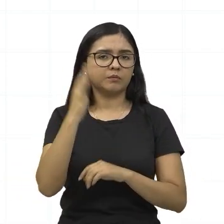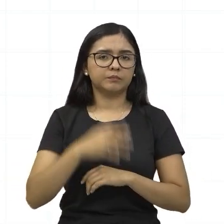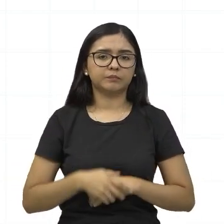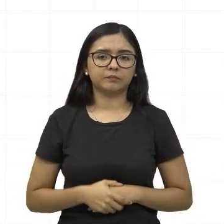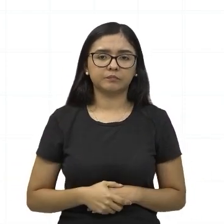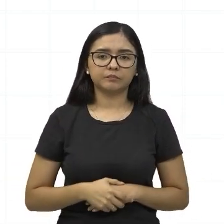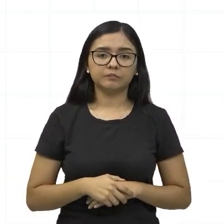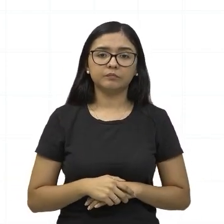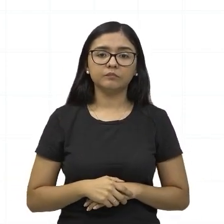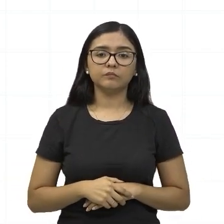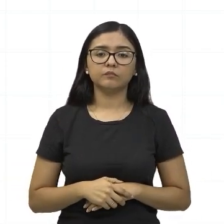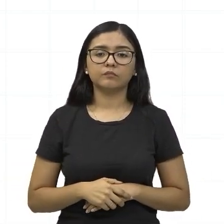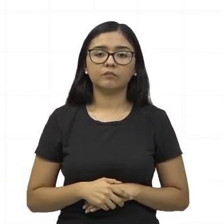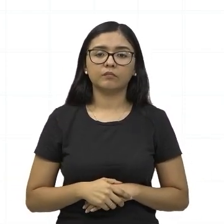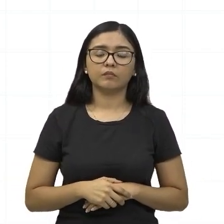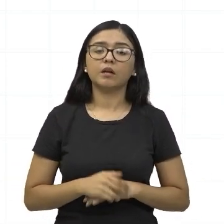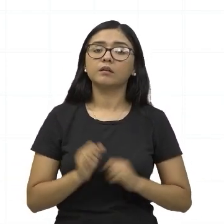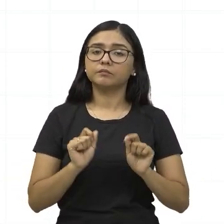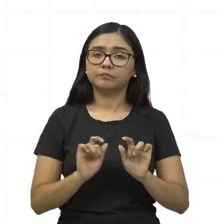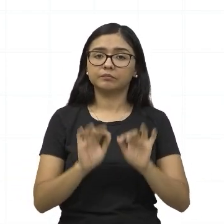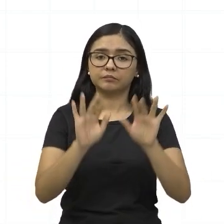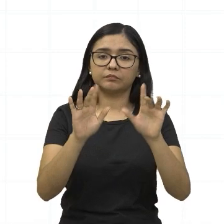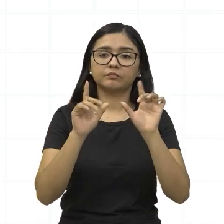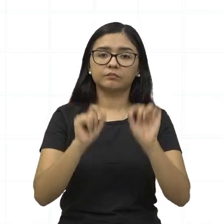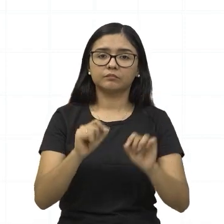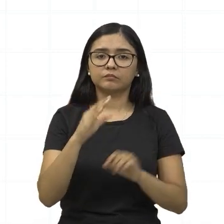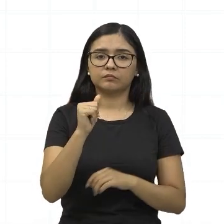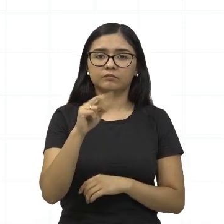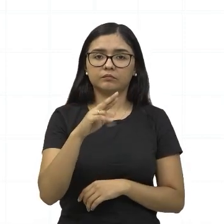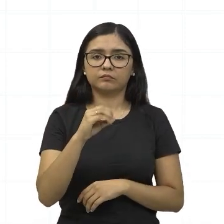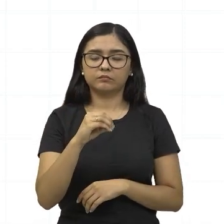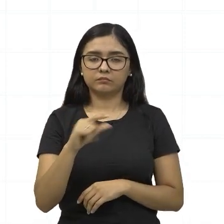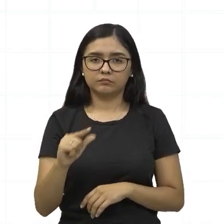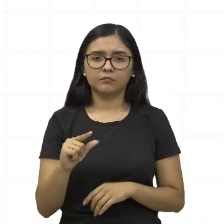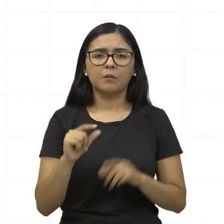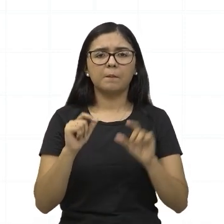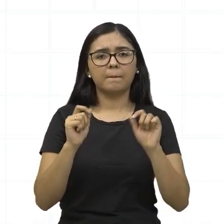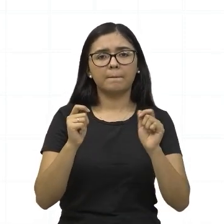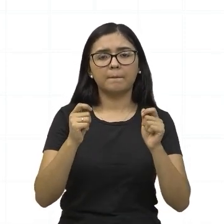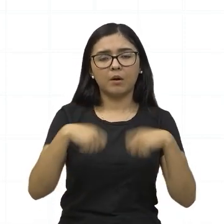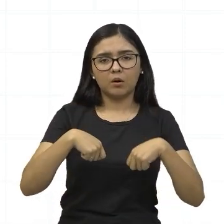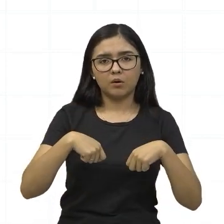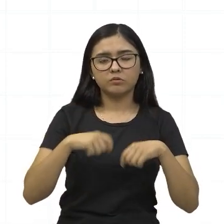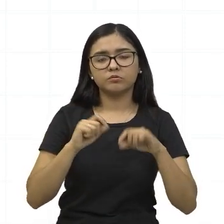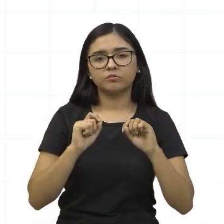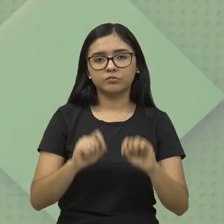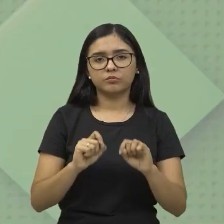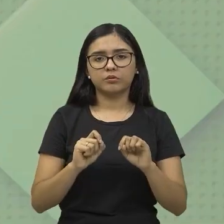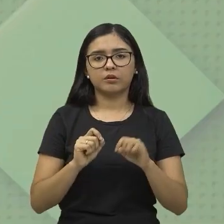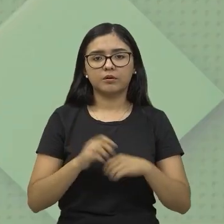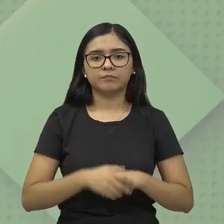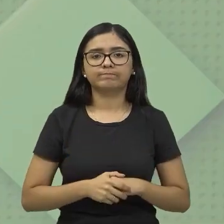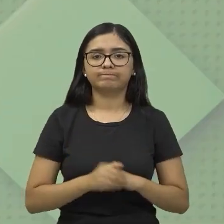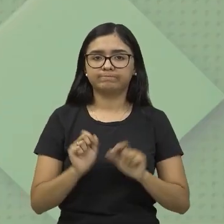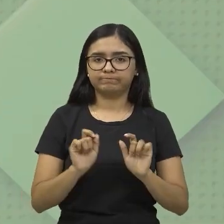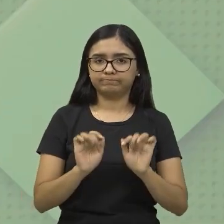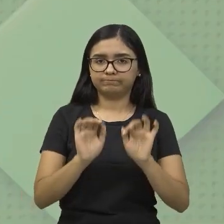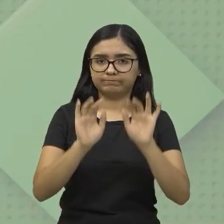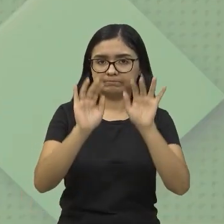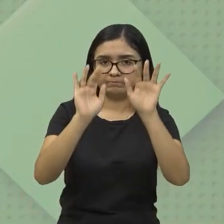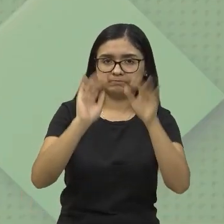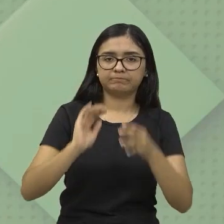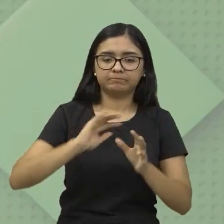Elas começam aí a liberar esse calor, né, que pode, infelizmente, contribuir aí para a poluição da